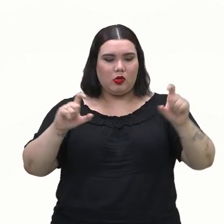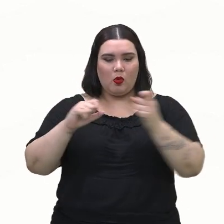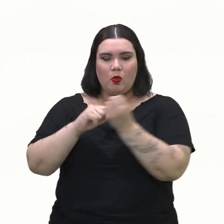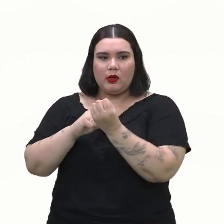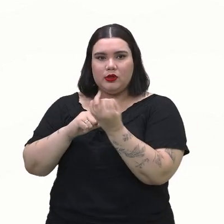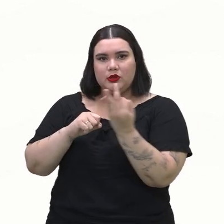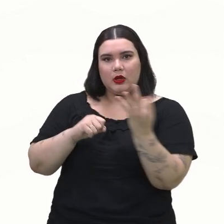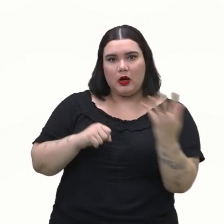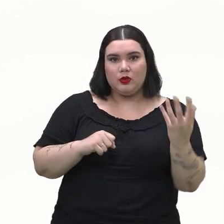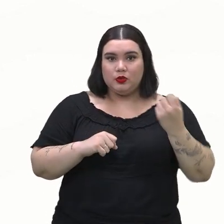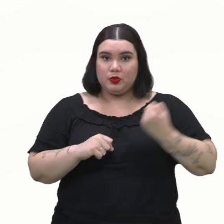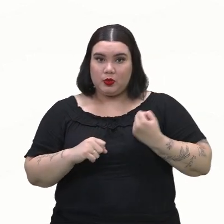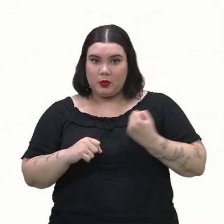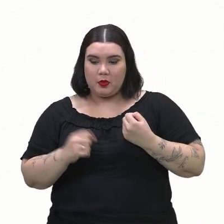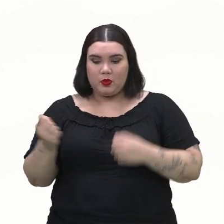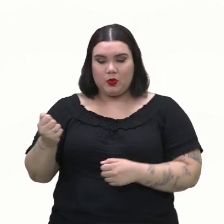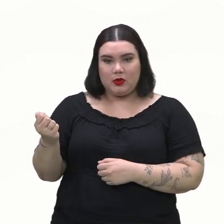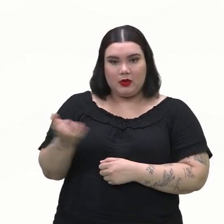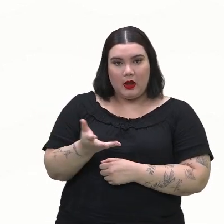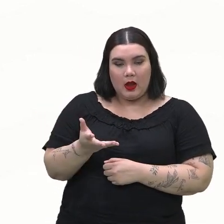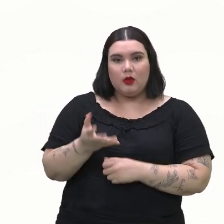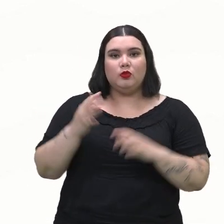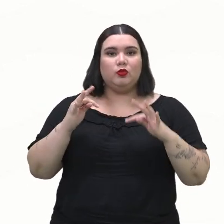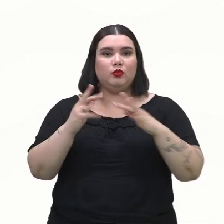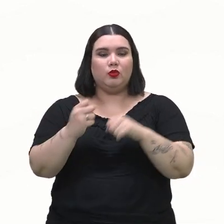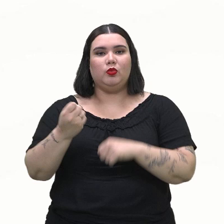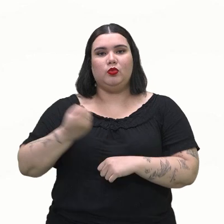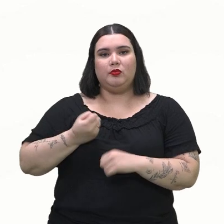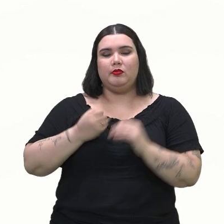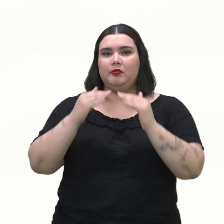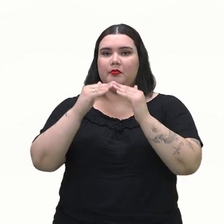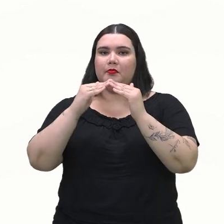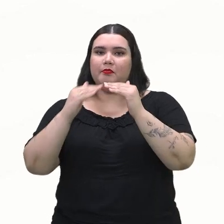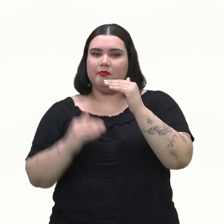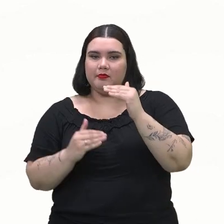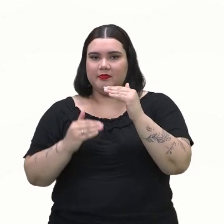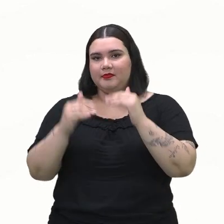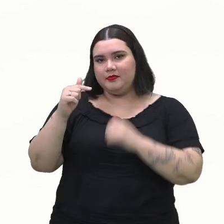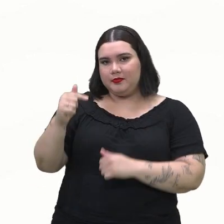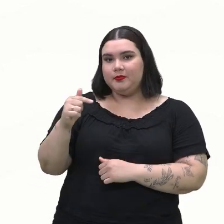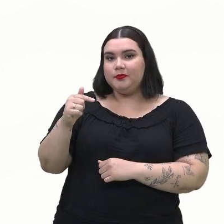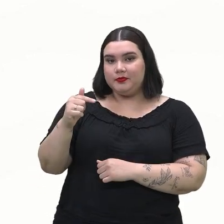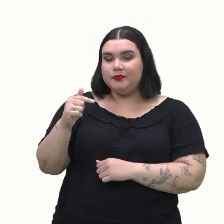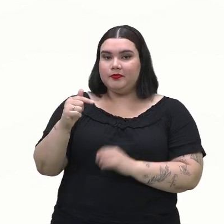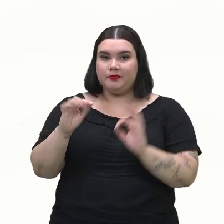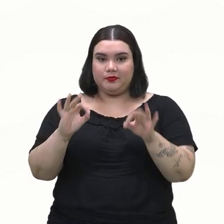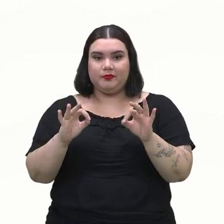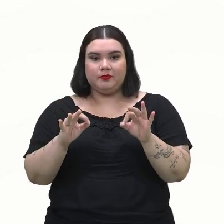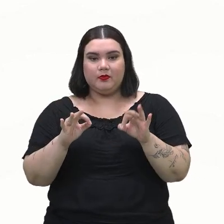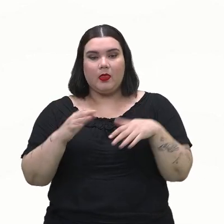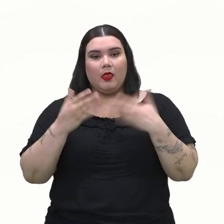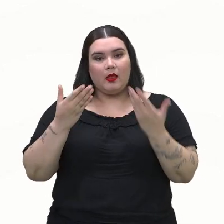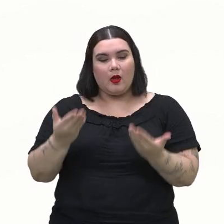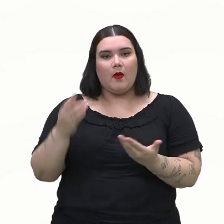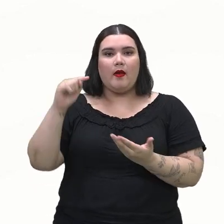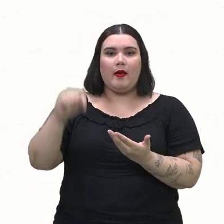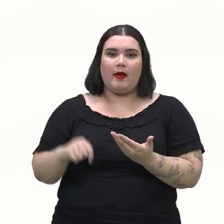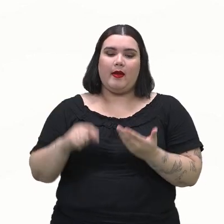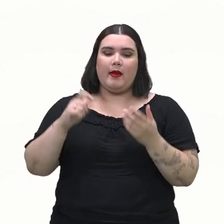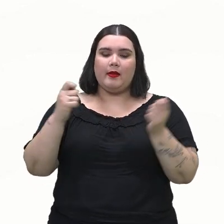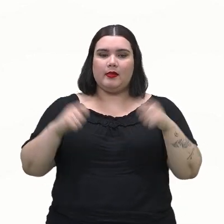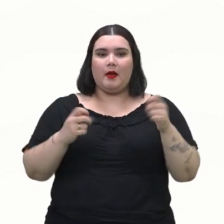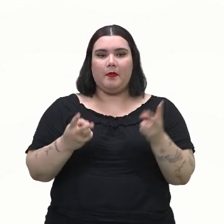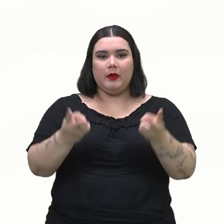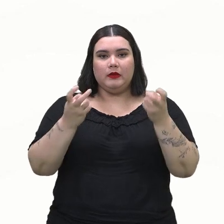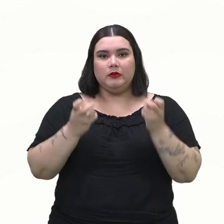espaço amostral de um dado todos os números são números menores do que 7. Então é isso que diferencia